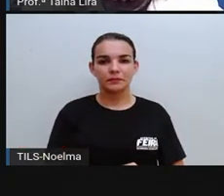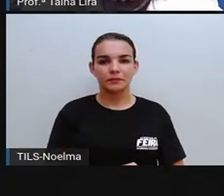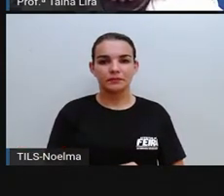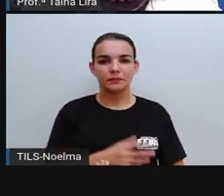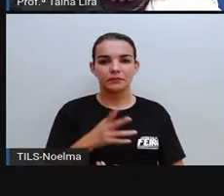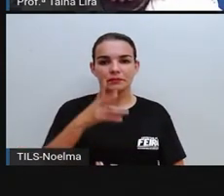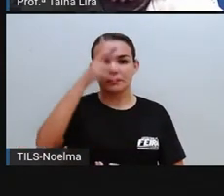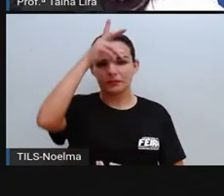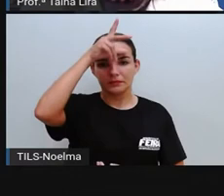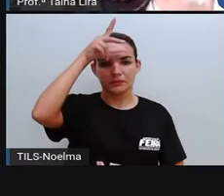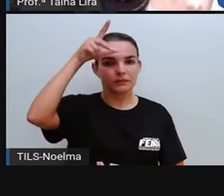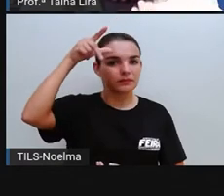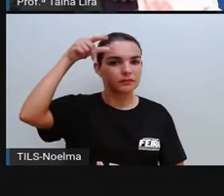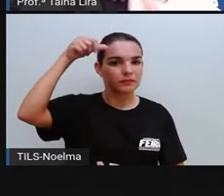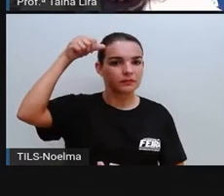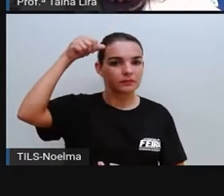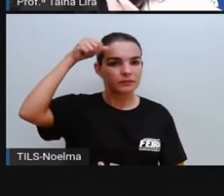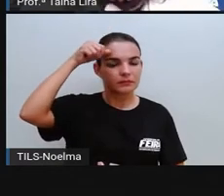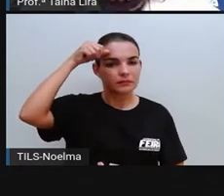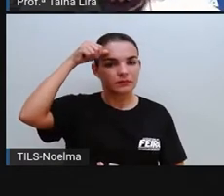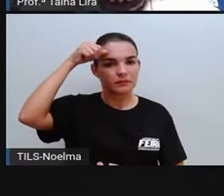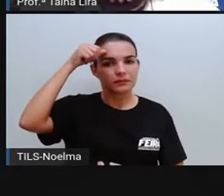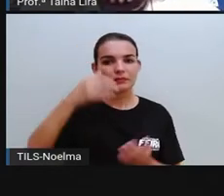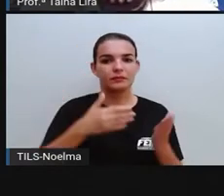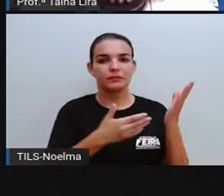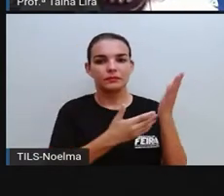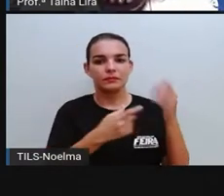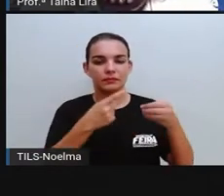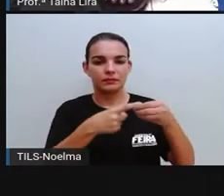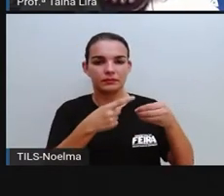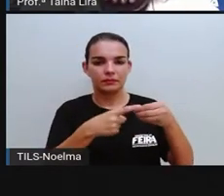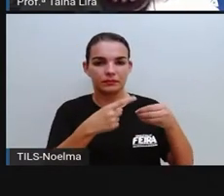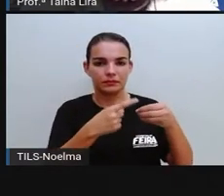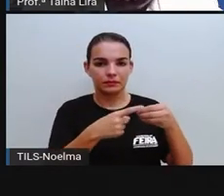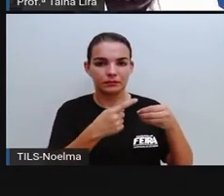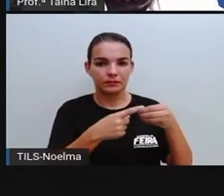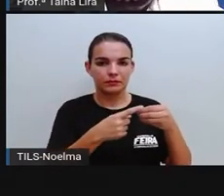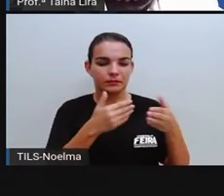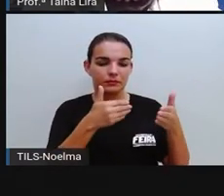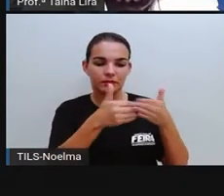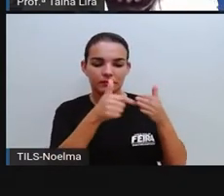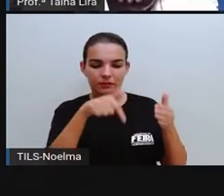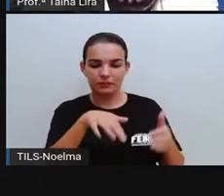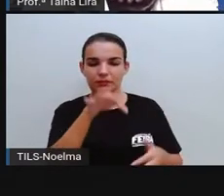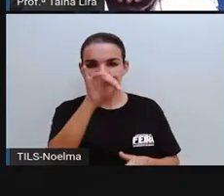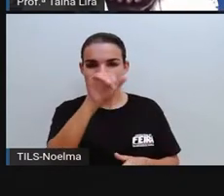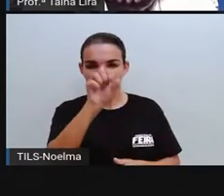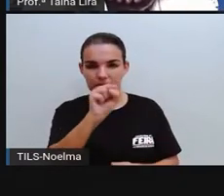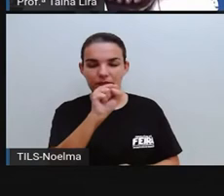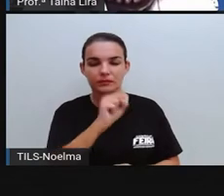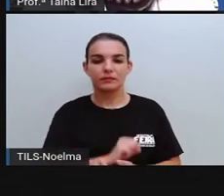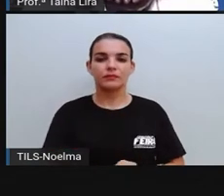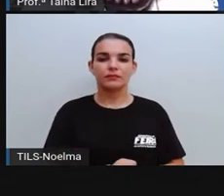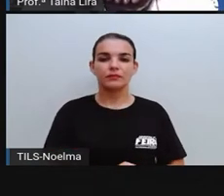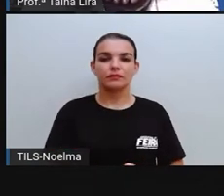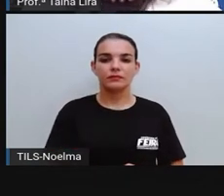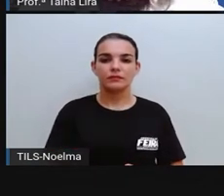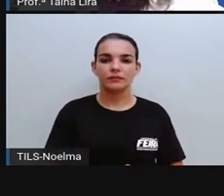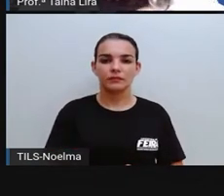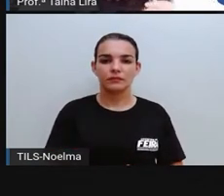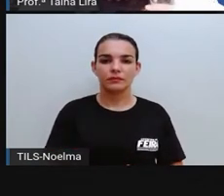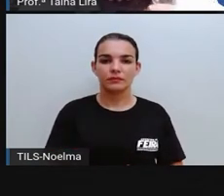A prefeitura de São Gonçalo dos Campos, que é uma cidade próxima aqui de Feira de Santana.